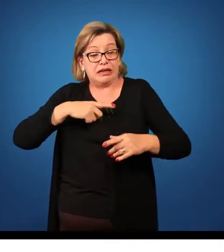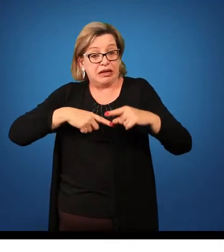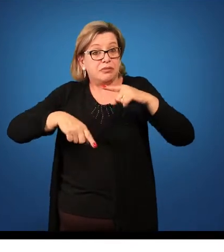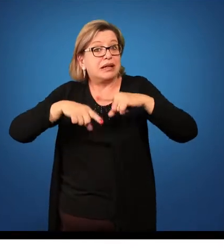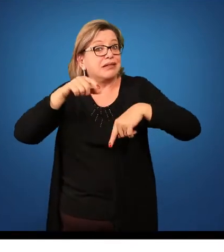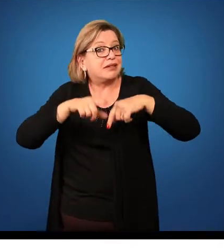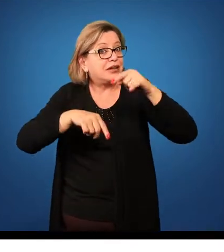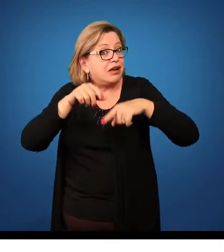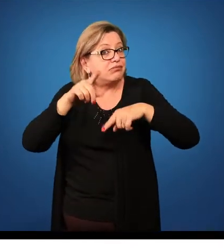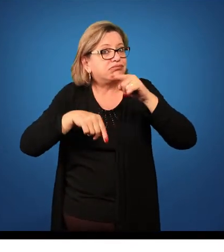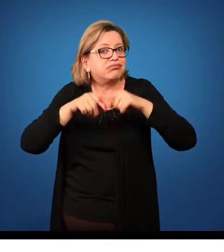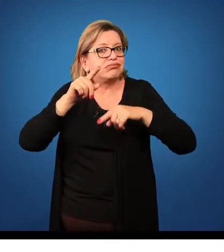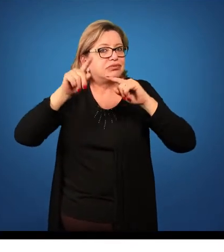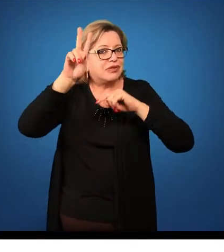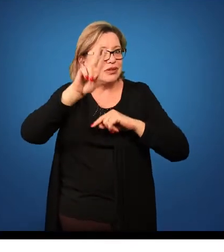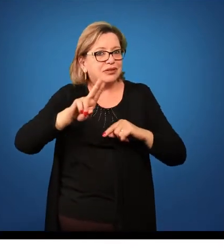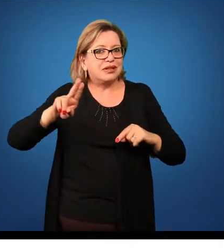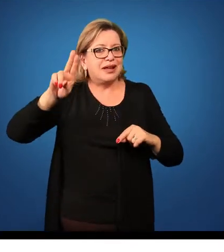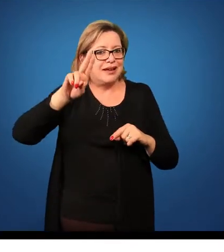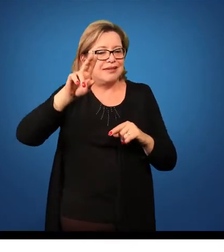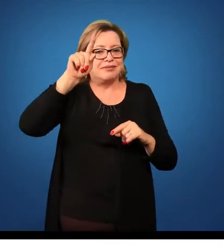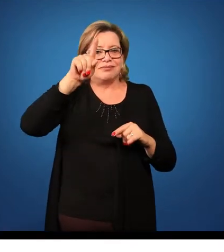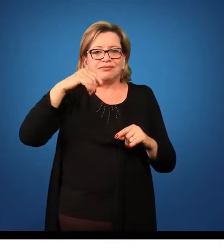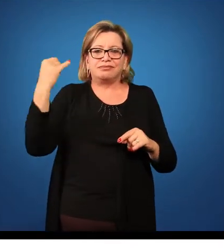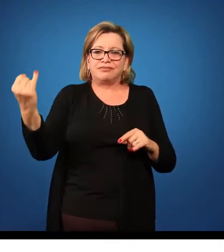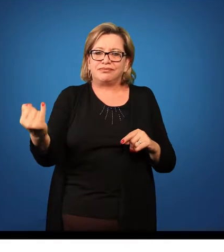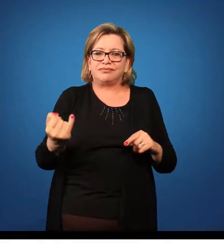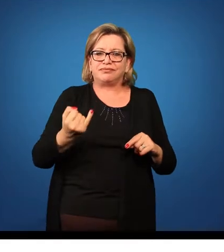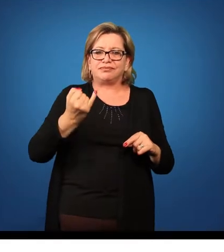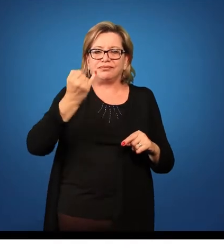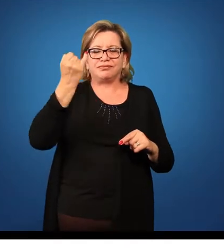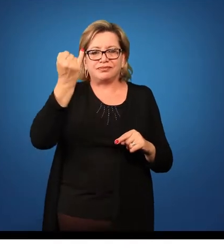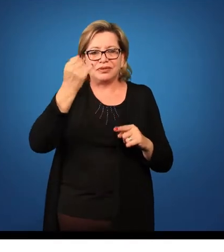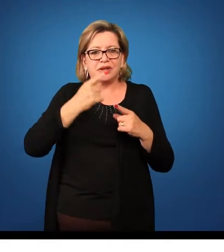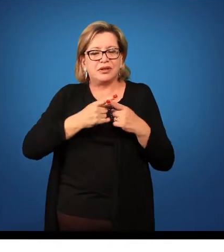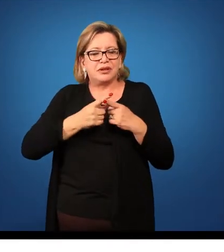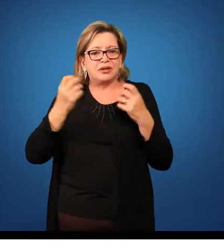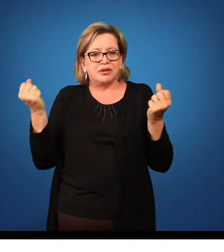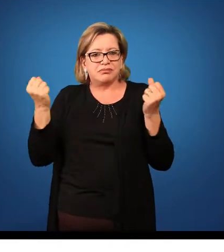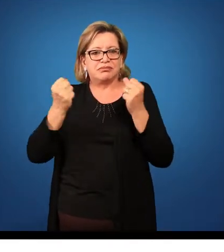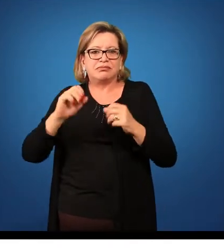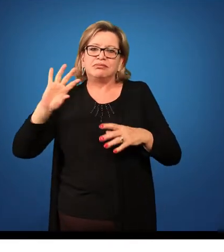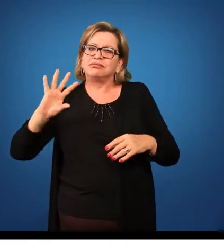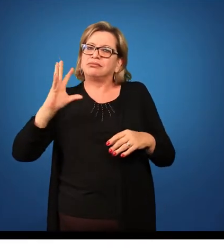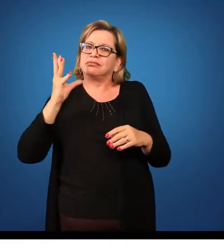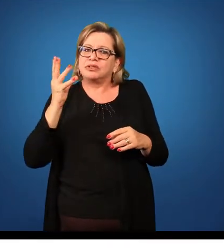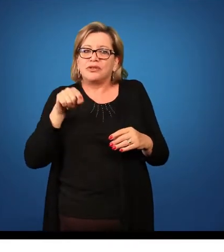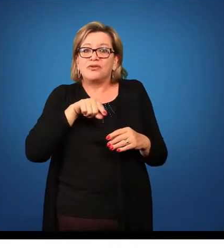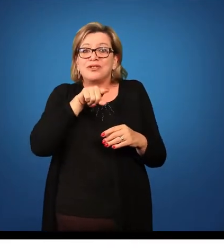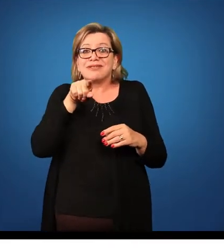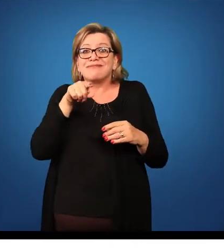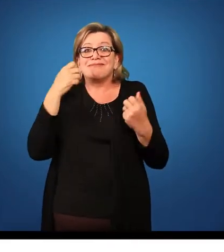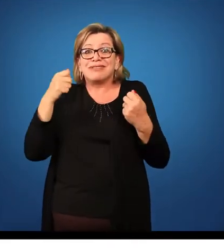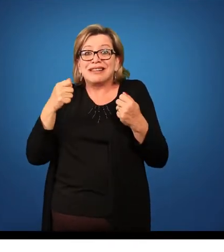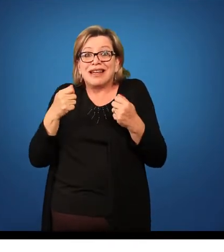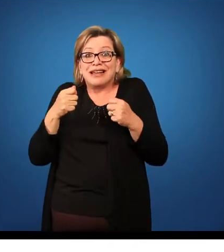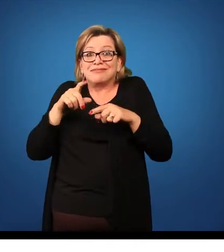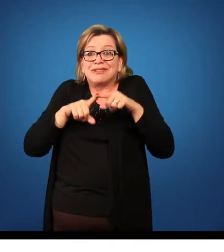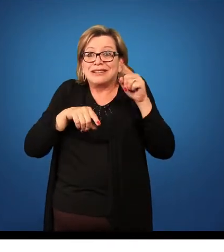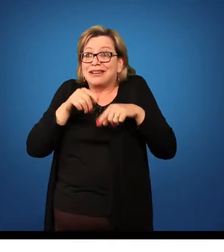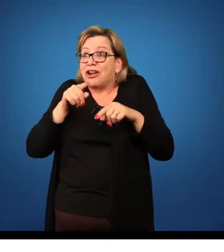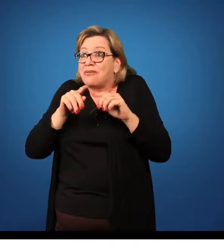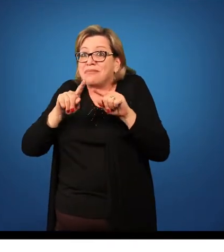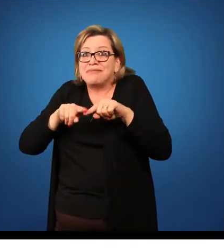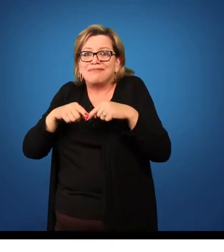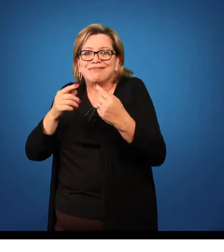vai utilizar na aula. Isso é extremamente importante porque pode acontecer de você precisar de algum material e não ter disponibilidade daquele